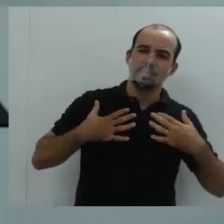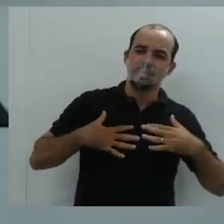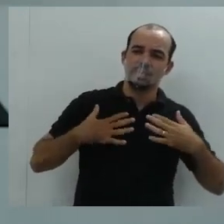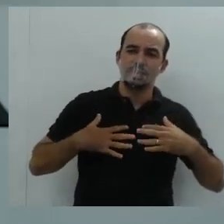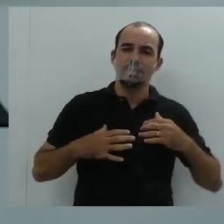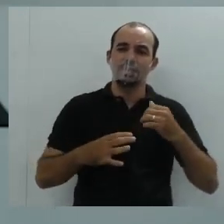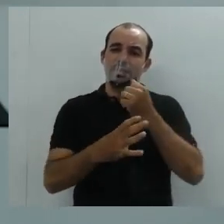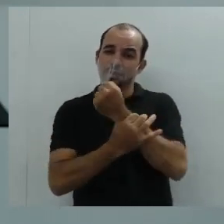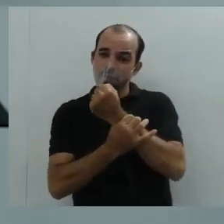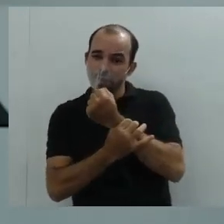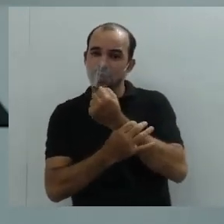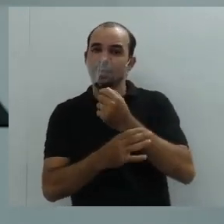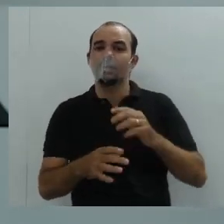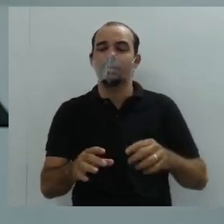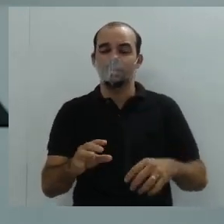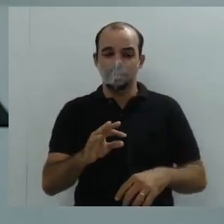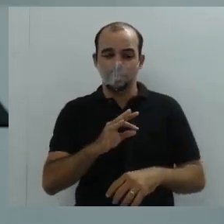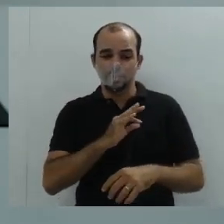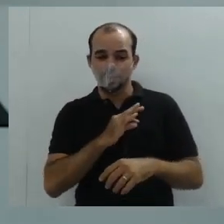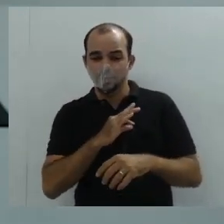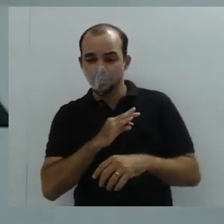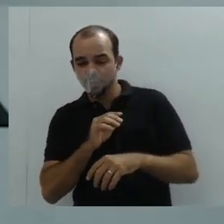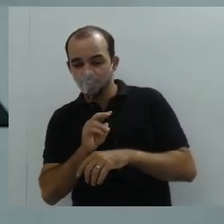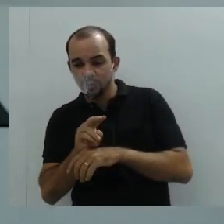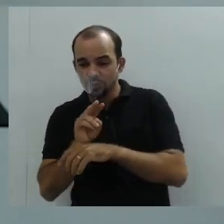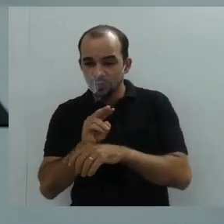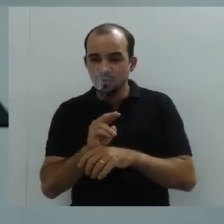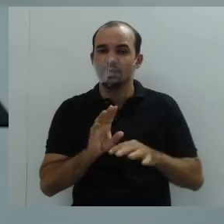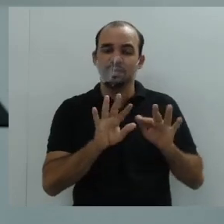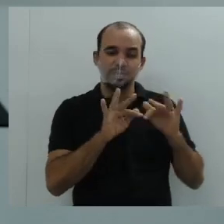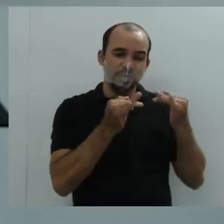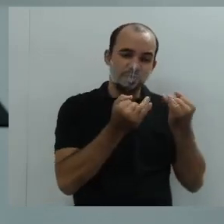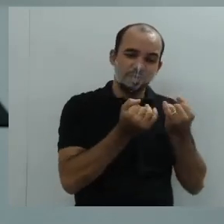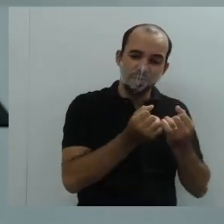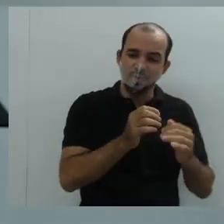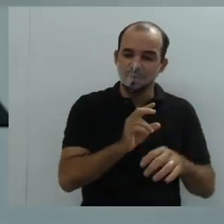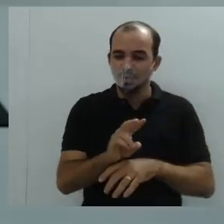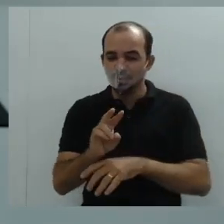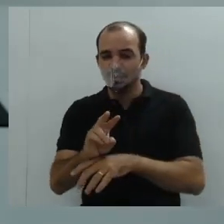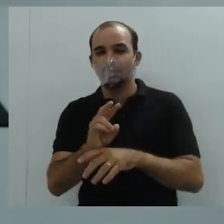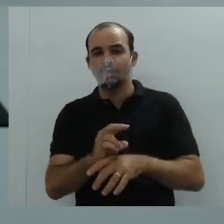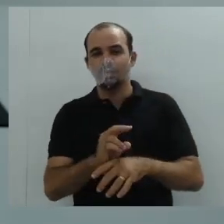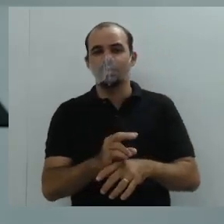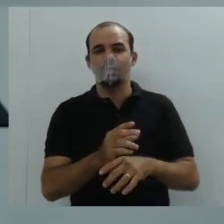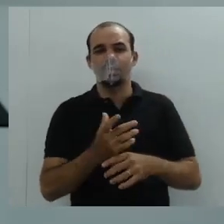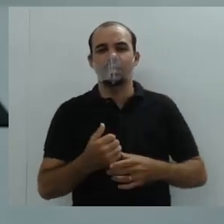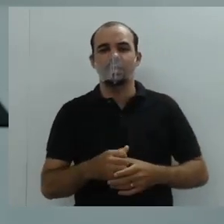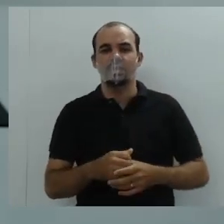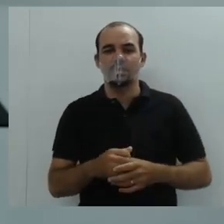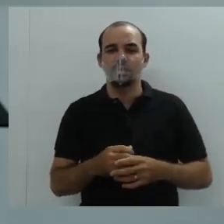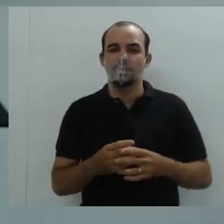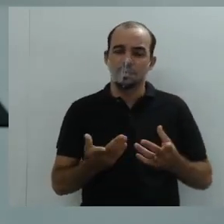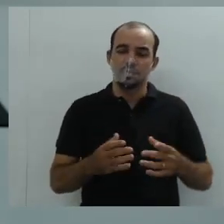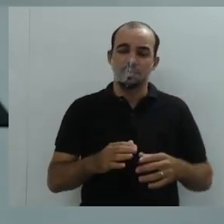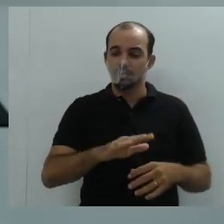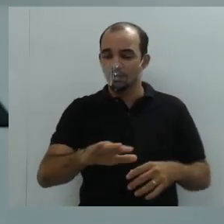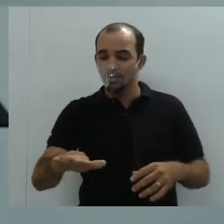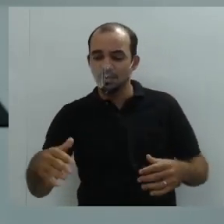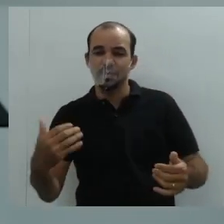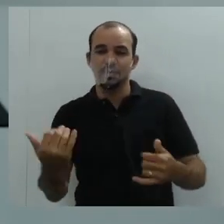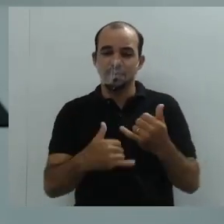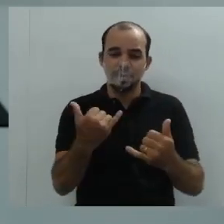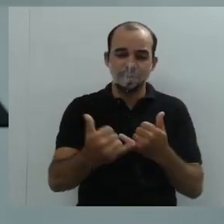possam se encontrar sem que os pais tenham uma preocupação de quem vai estar lá. Como é que o meu filho vai estar sendo cuidado?